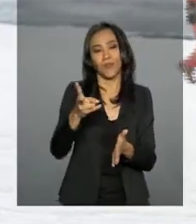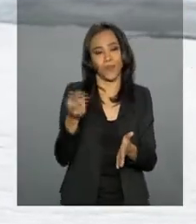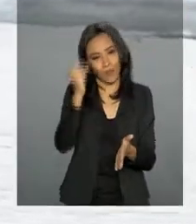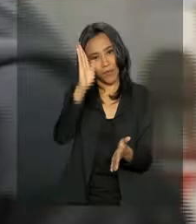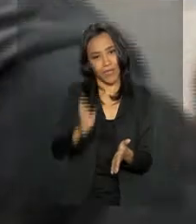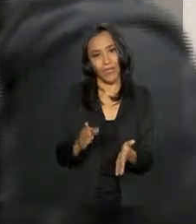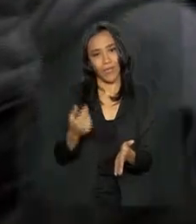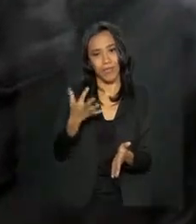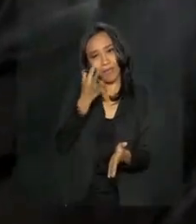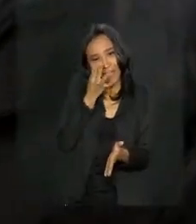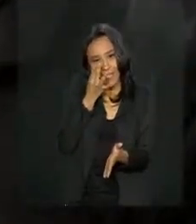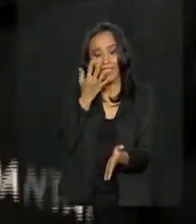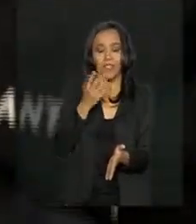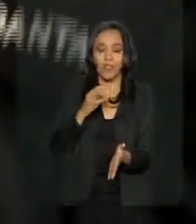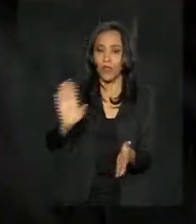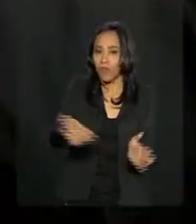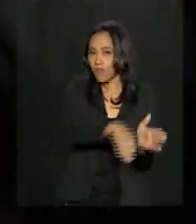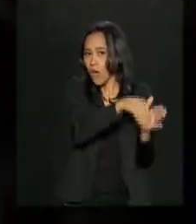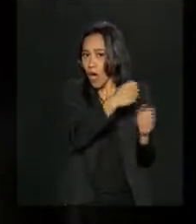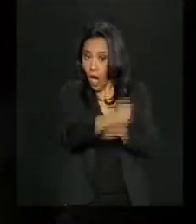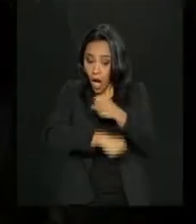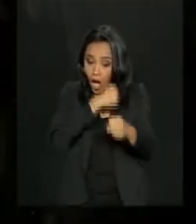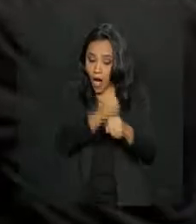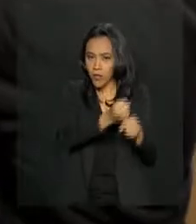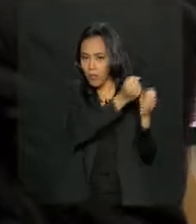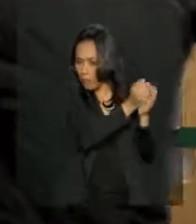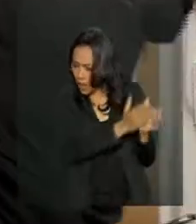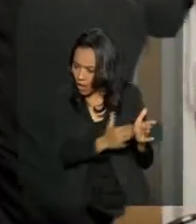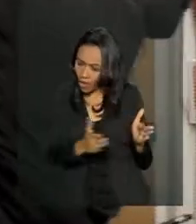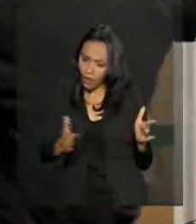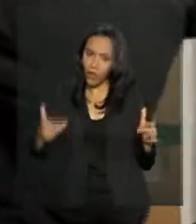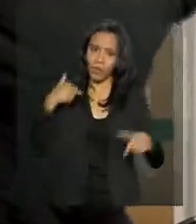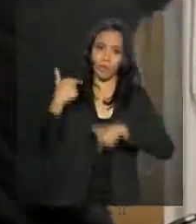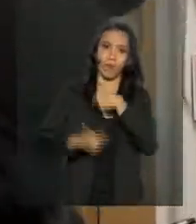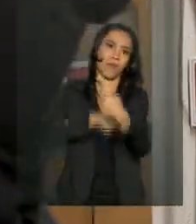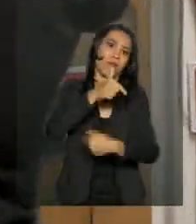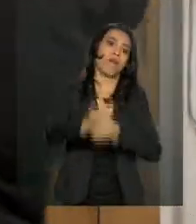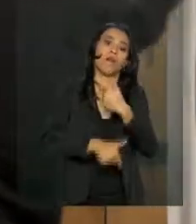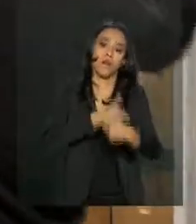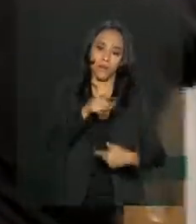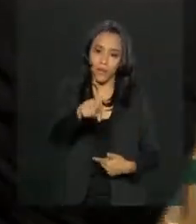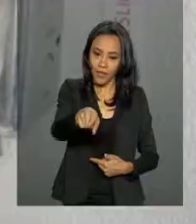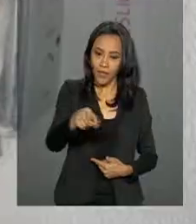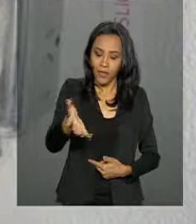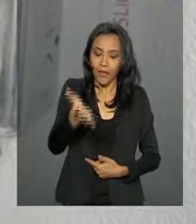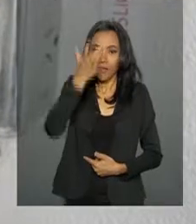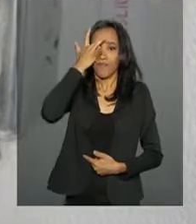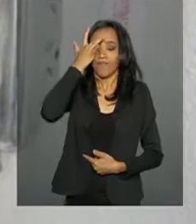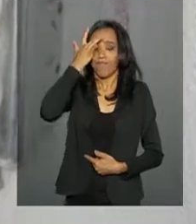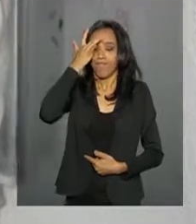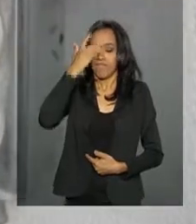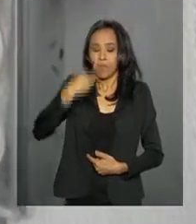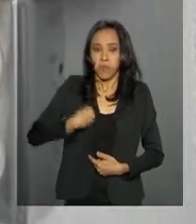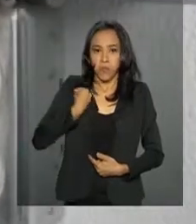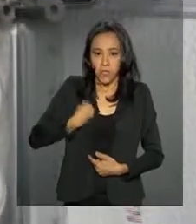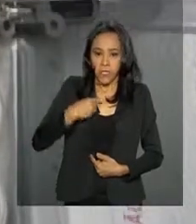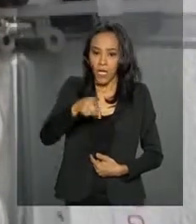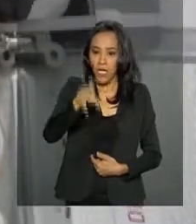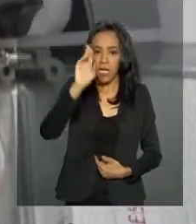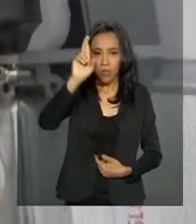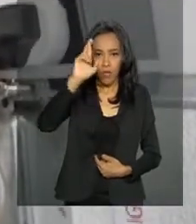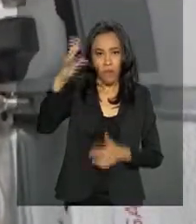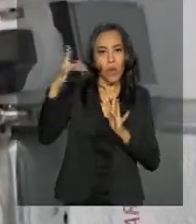Antártica. Um ano inteiro de trabalho que marcou a vida do Di Carvalho. Ele foi responsável pelas